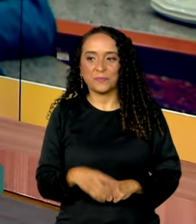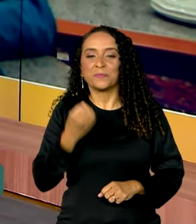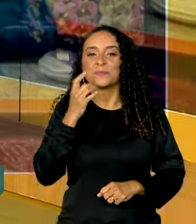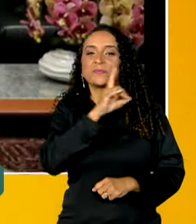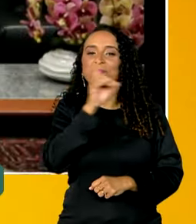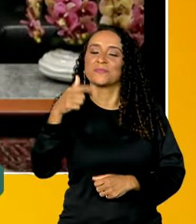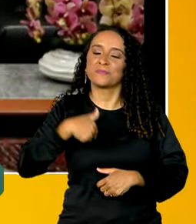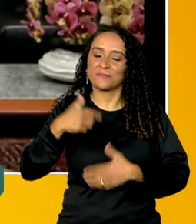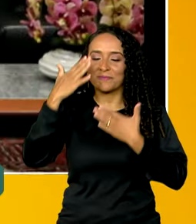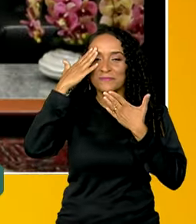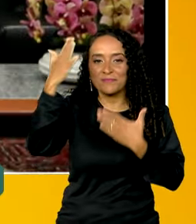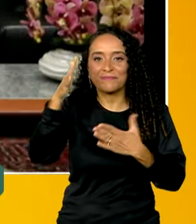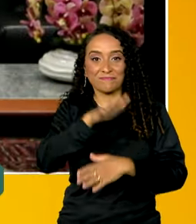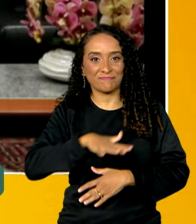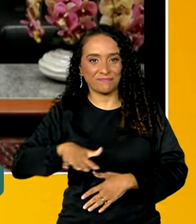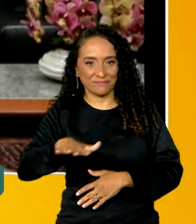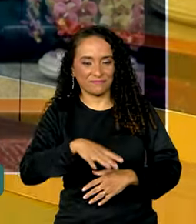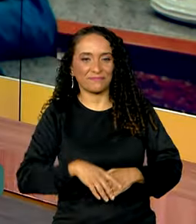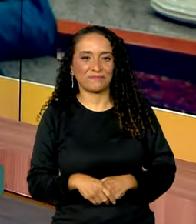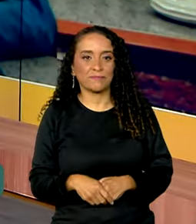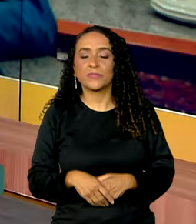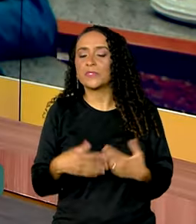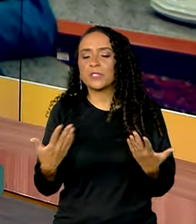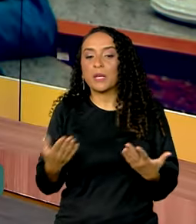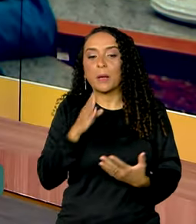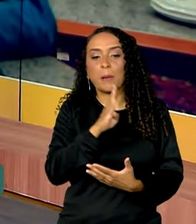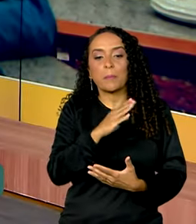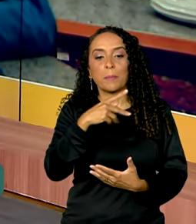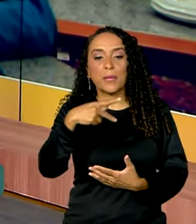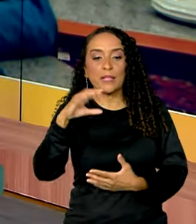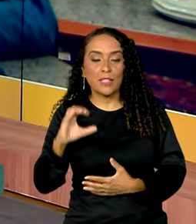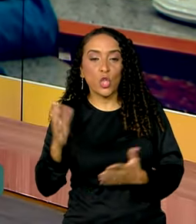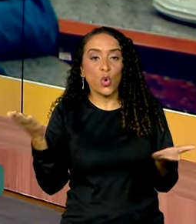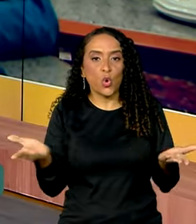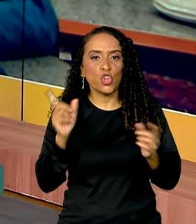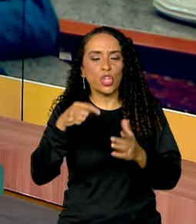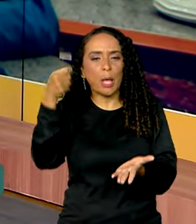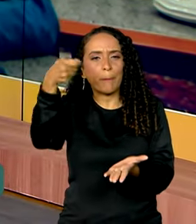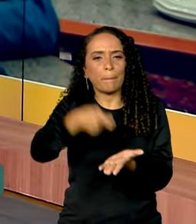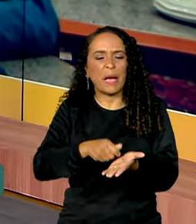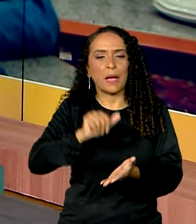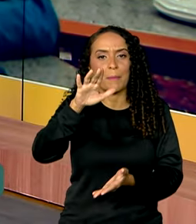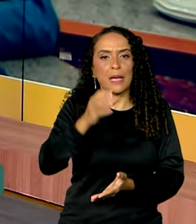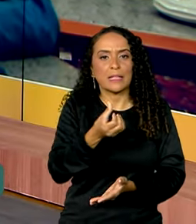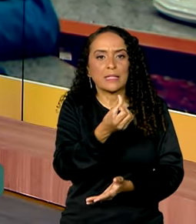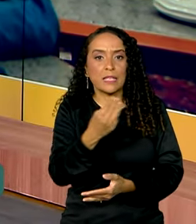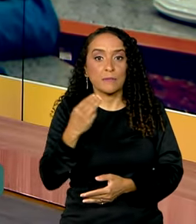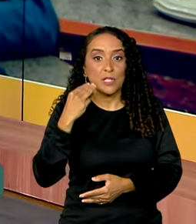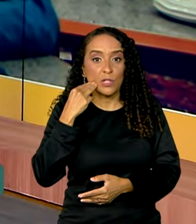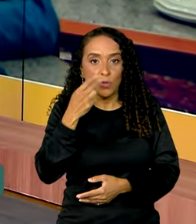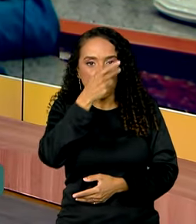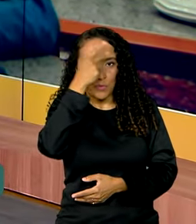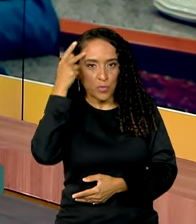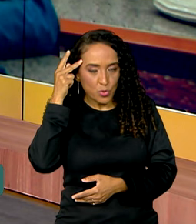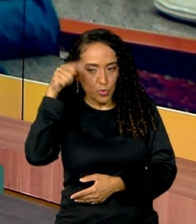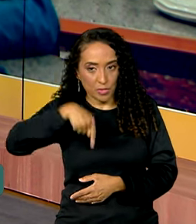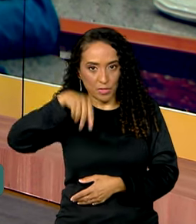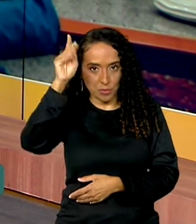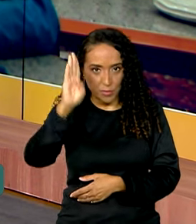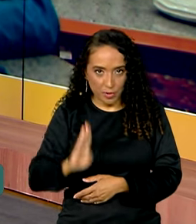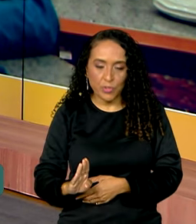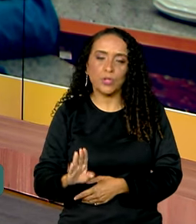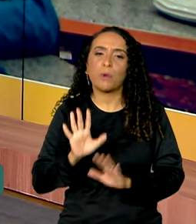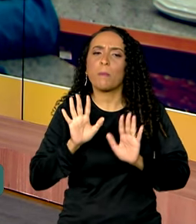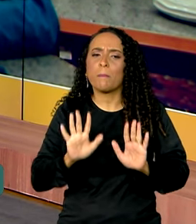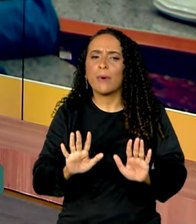dia. Eu que agradeço o espaço. Diretor, o BPC, ele é hoje pago a mais de 6 milhões de brasileiros e brasileiras,